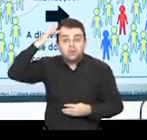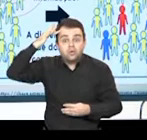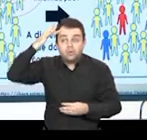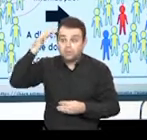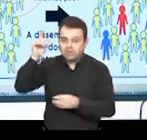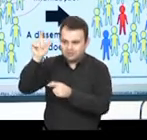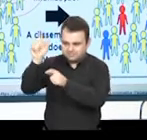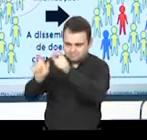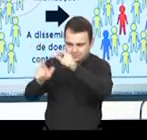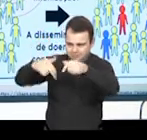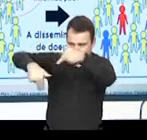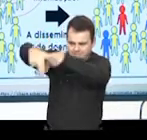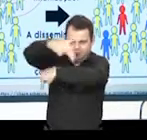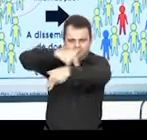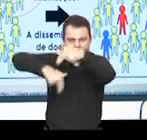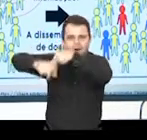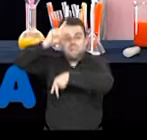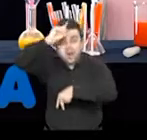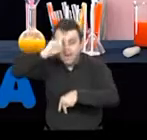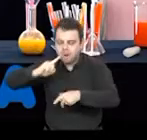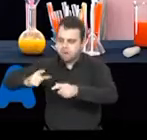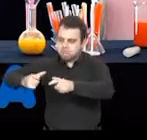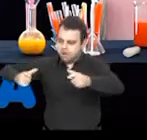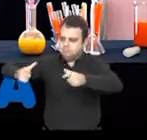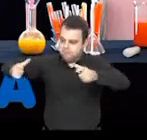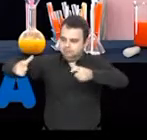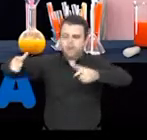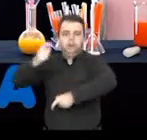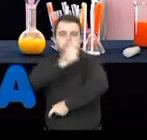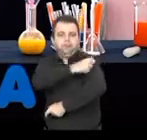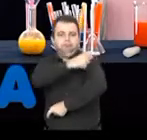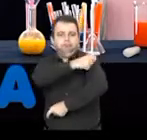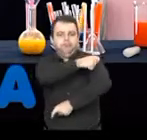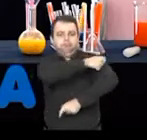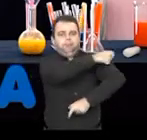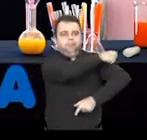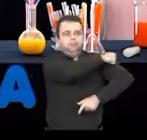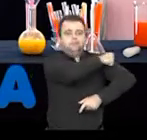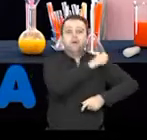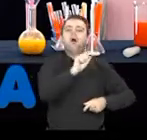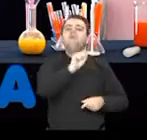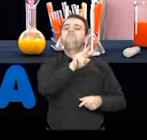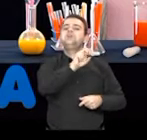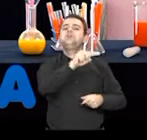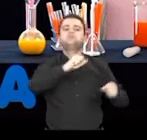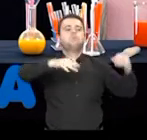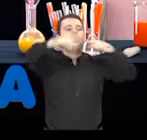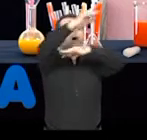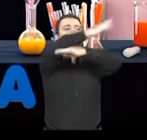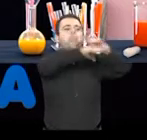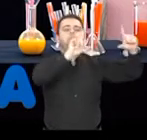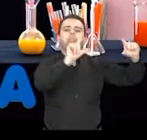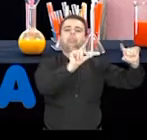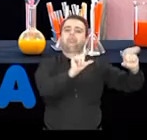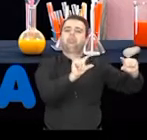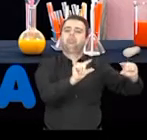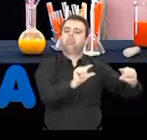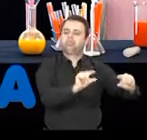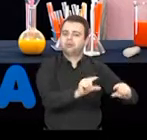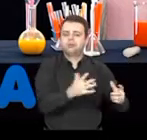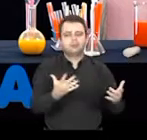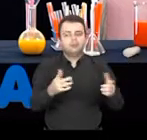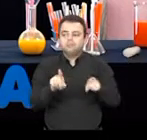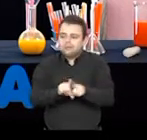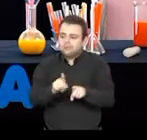amarelo existirem em uma determinada população, nós não temos a circulação desses vírus. E, consequentemente,